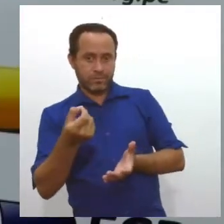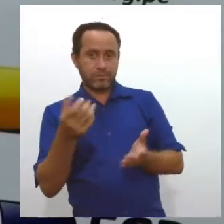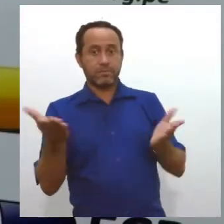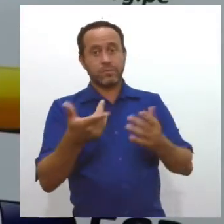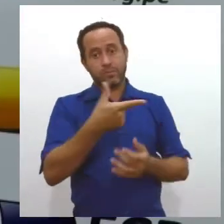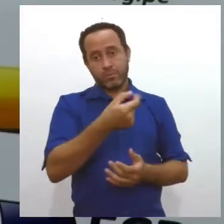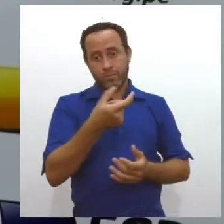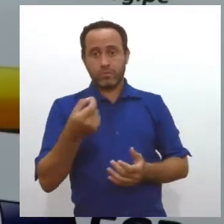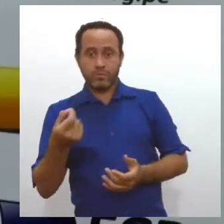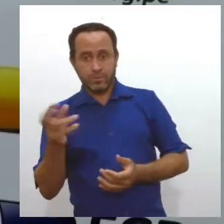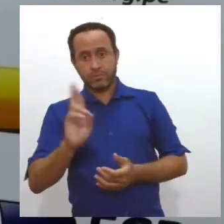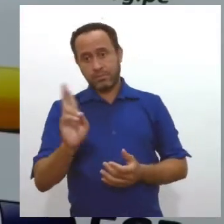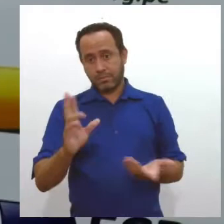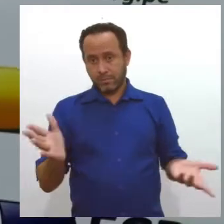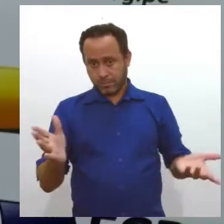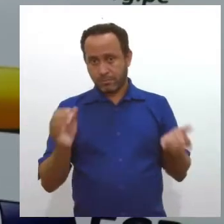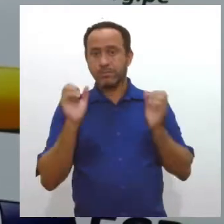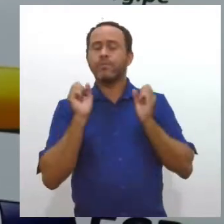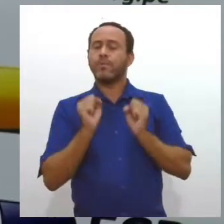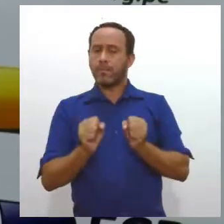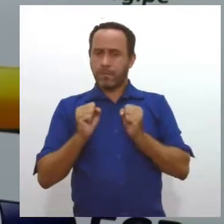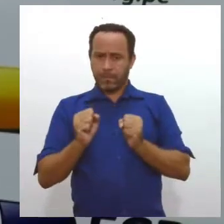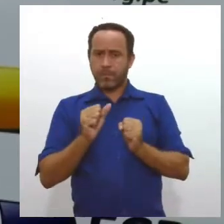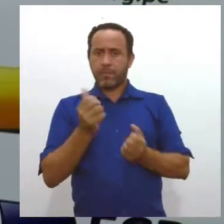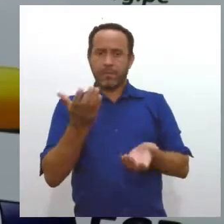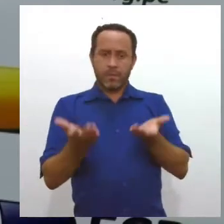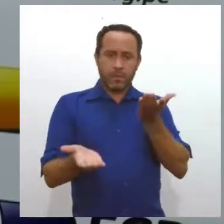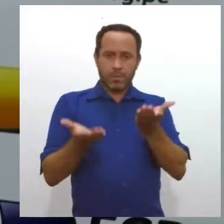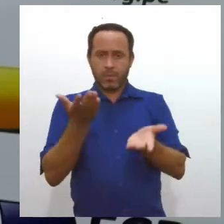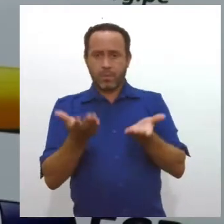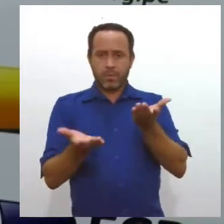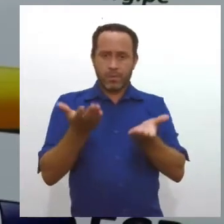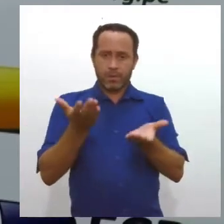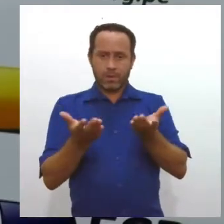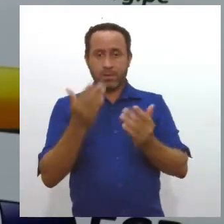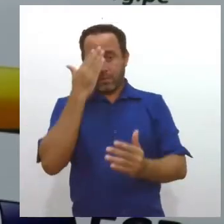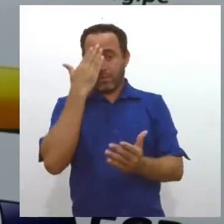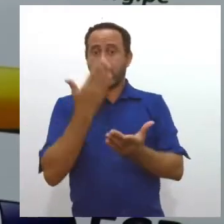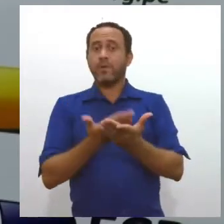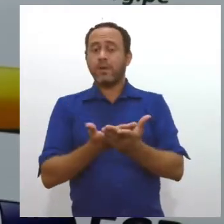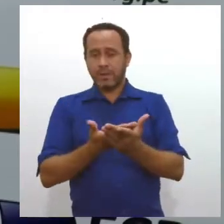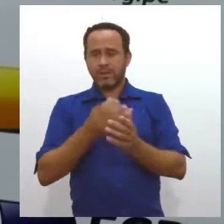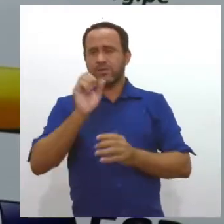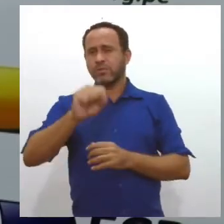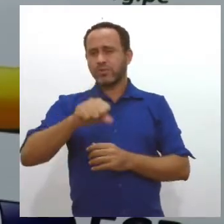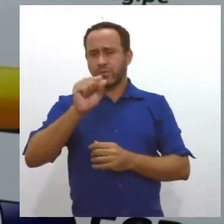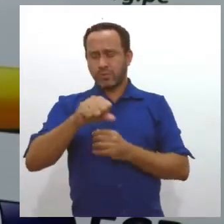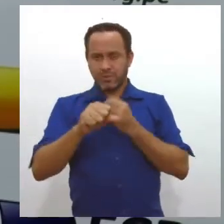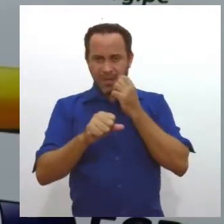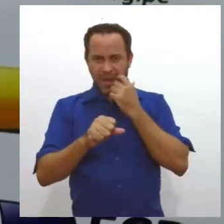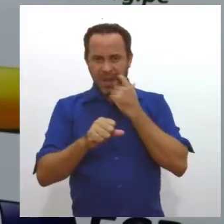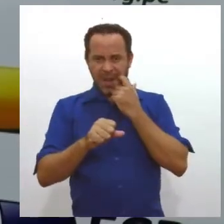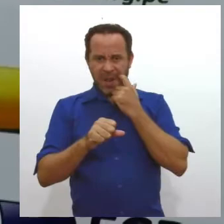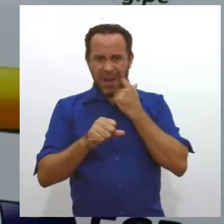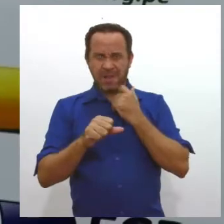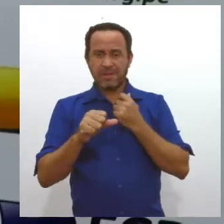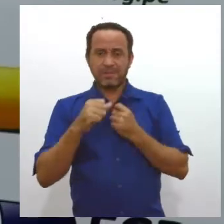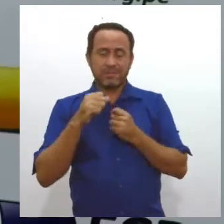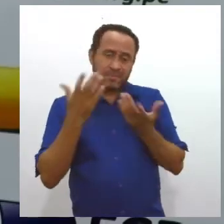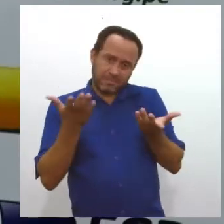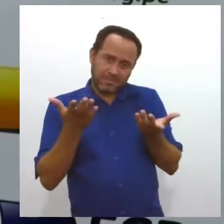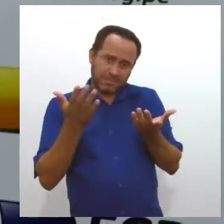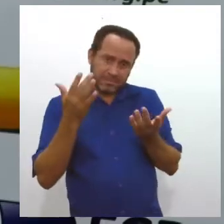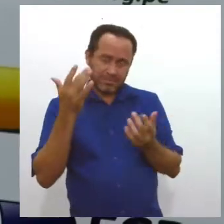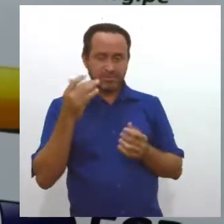Então, isso pode haver um equilíbrio. Então, eu acredito ainda, sim, mesmo que tímido, mas que